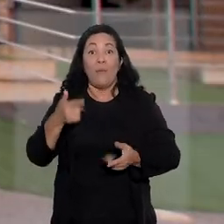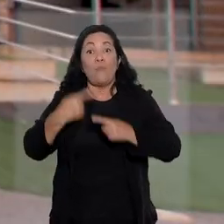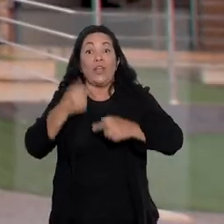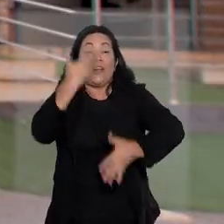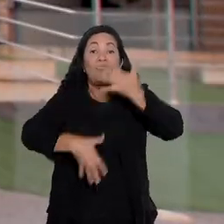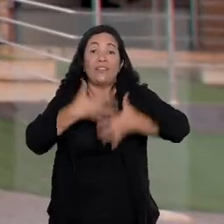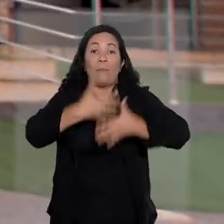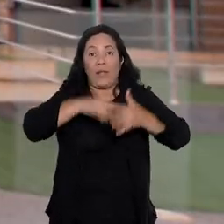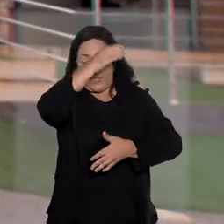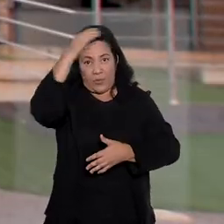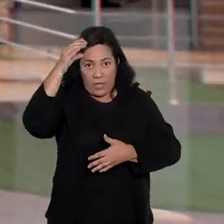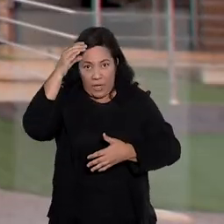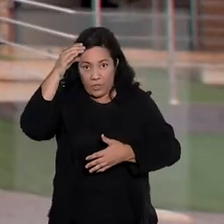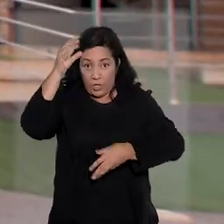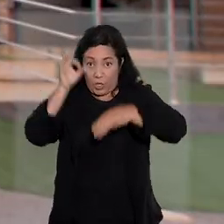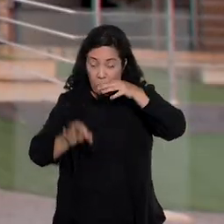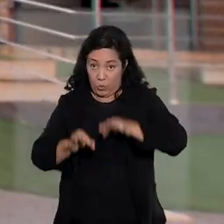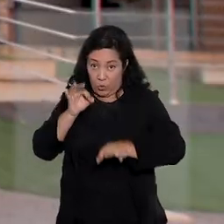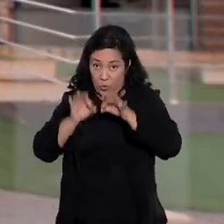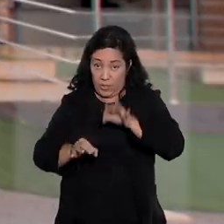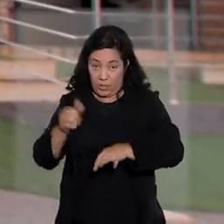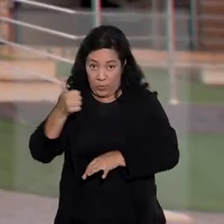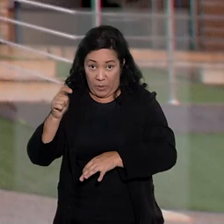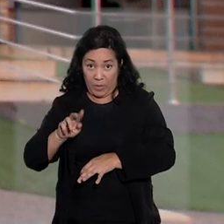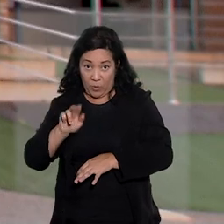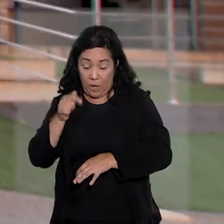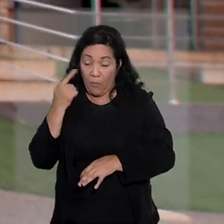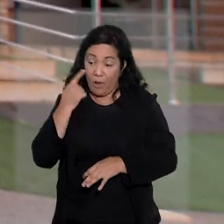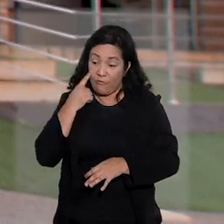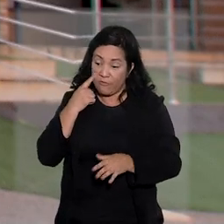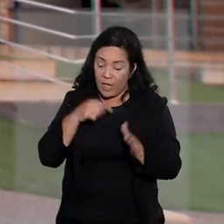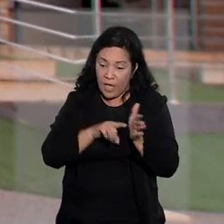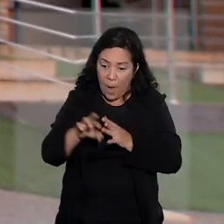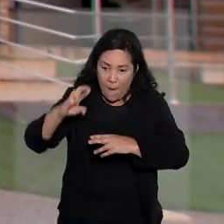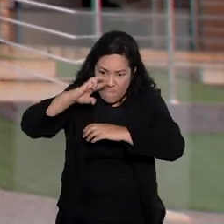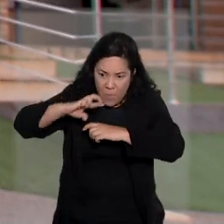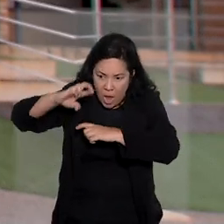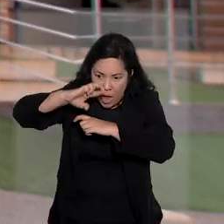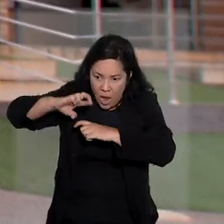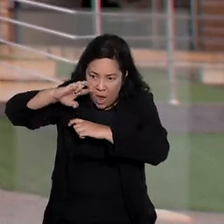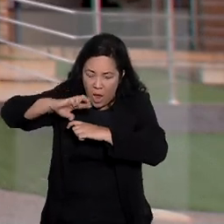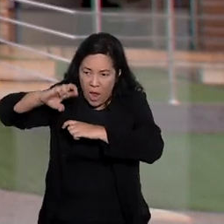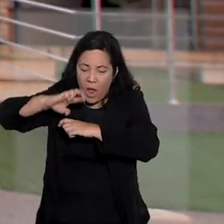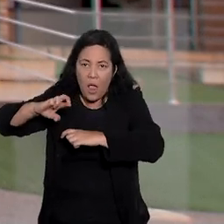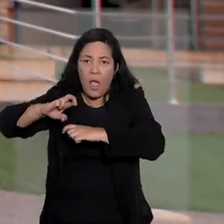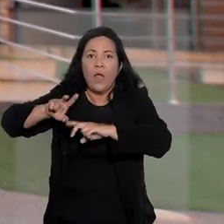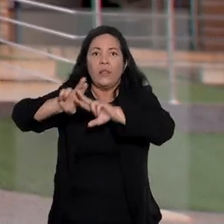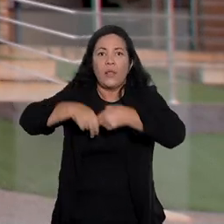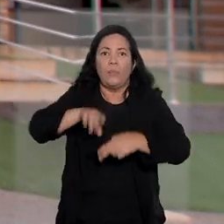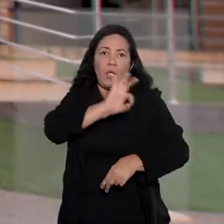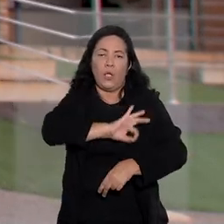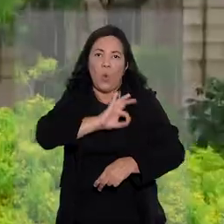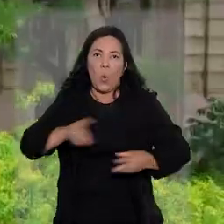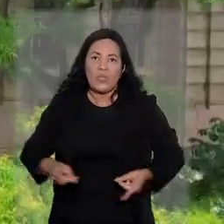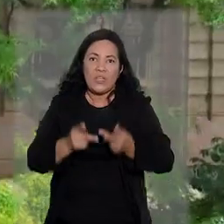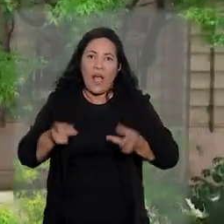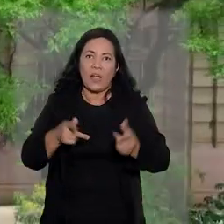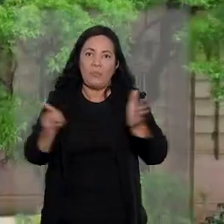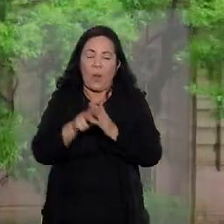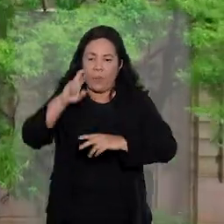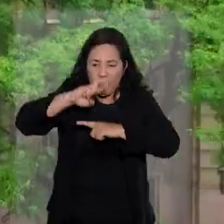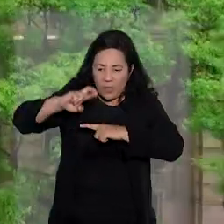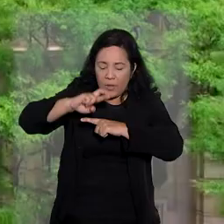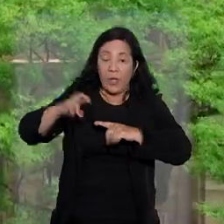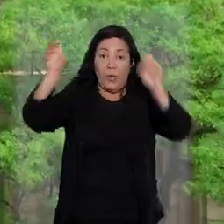O juízo de primeiro grau determinou a realização de perícia impondo à ré o adiantamento dos honorários periciais. O